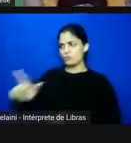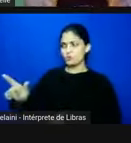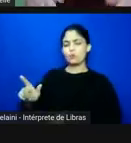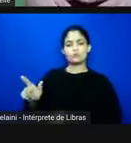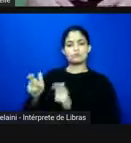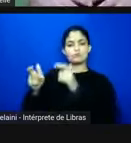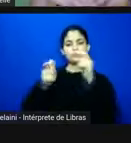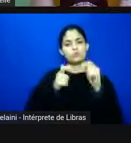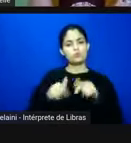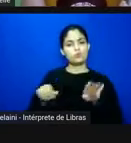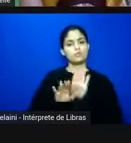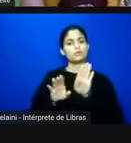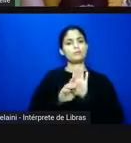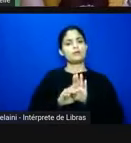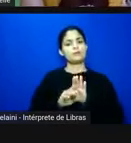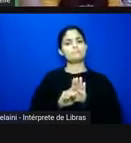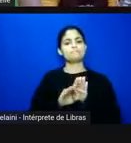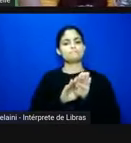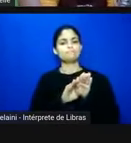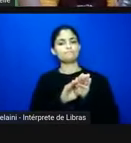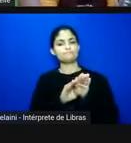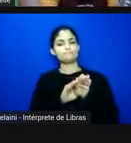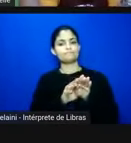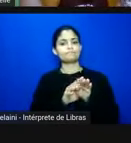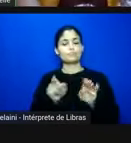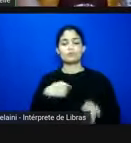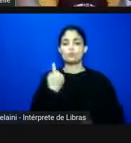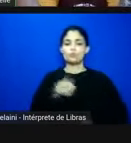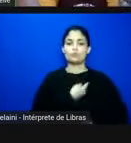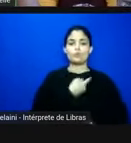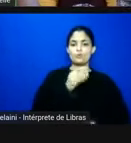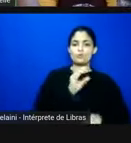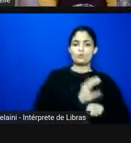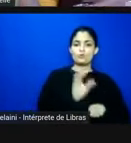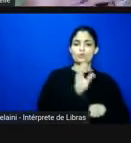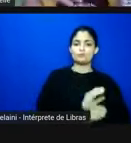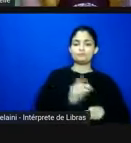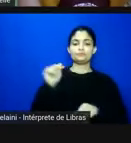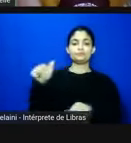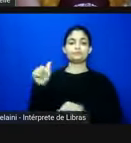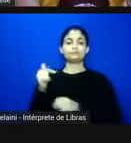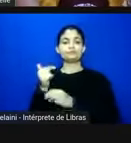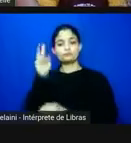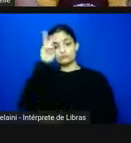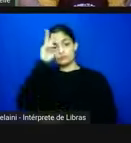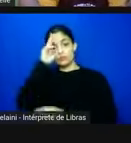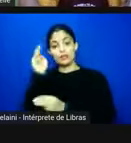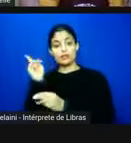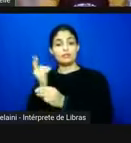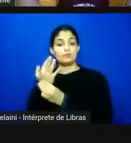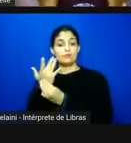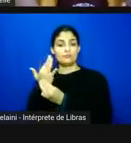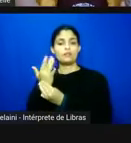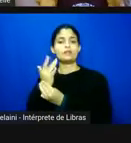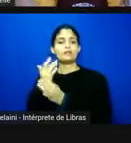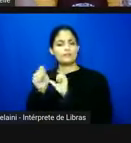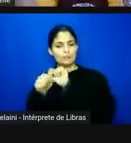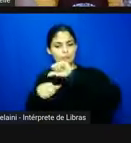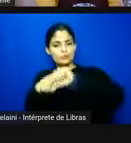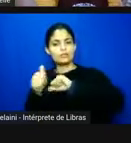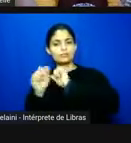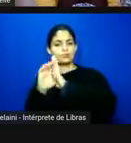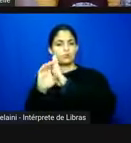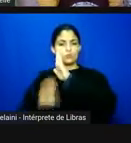que o movimento está sendo feito sabe nosso curso de história ali na UFSM passou por uma reforma curricular os professores têm e as professoras têm